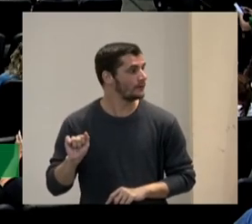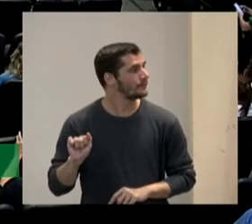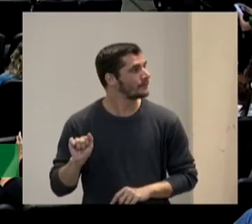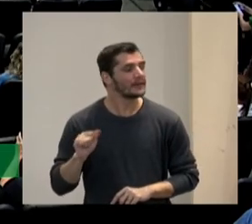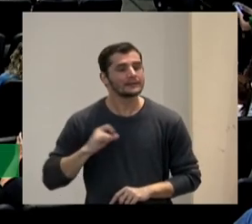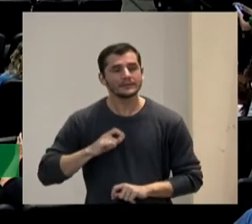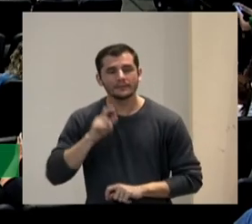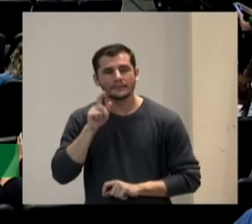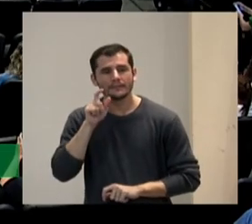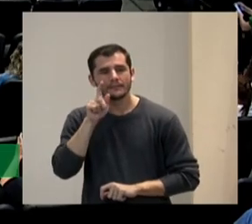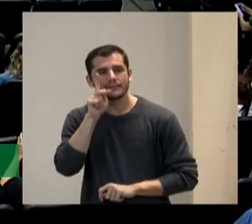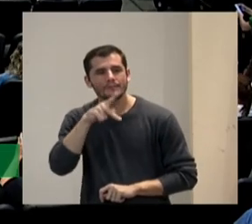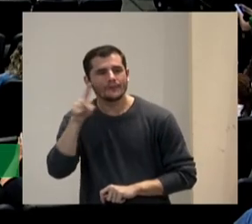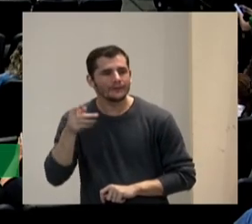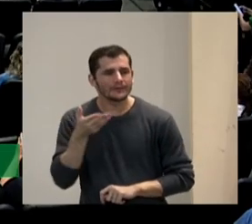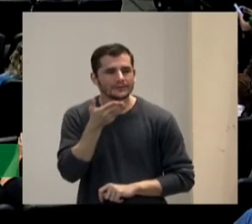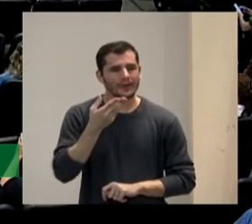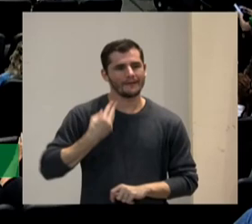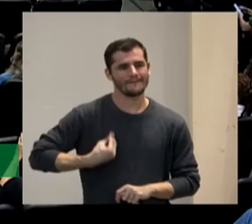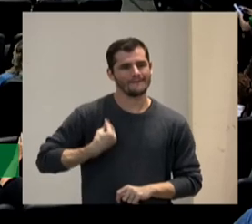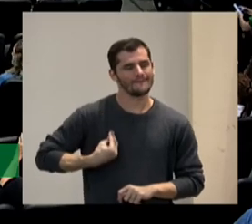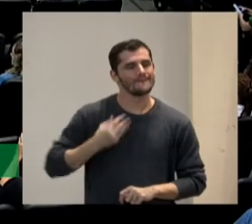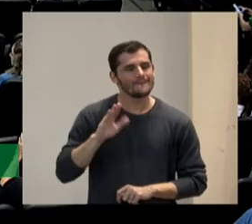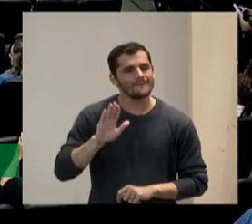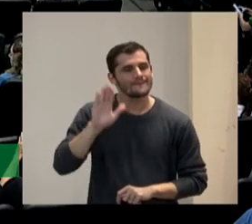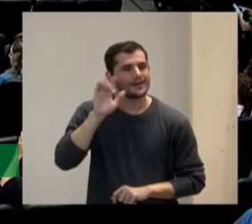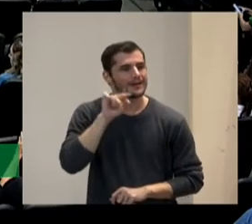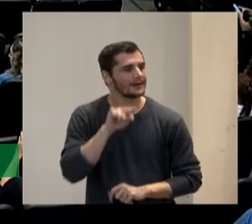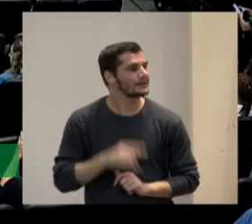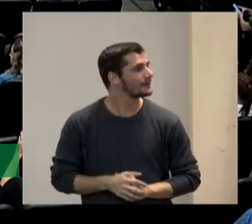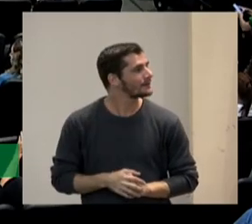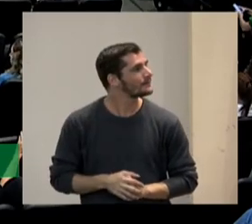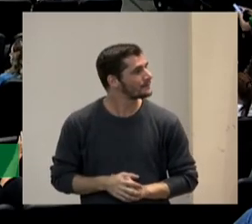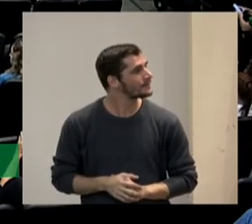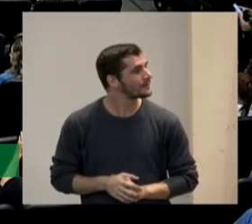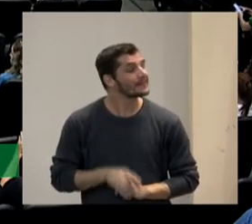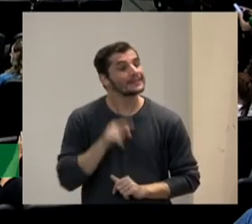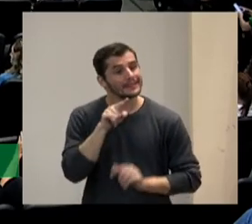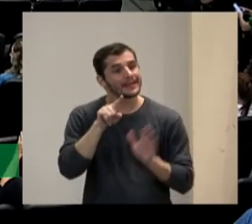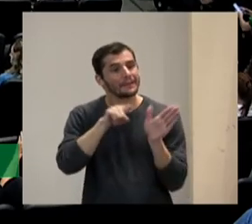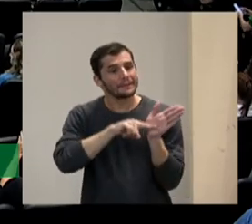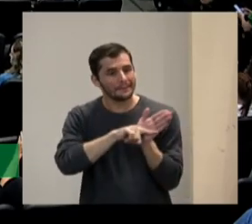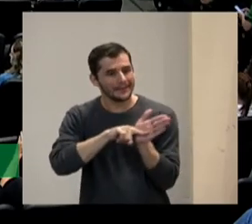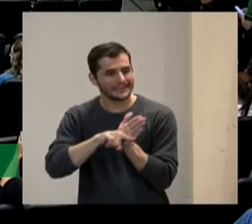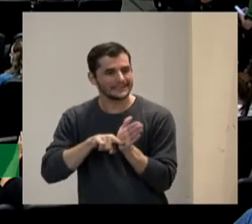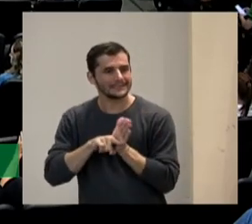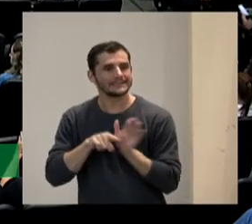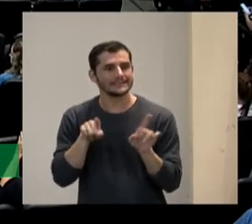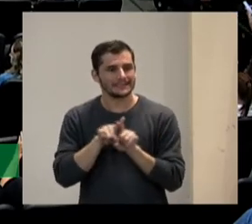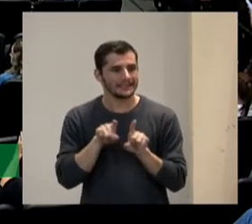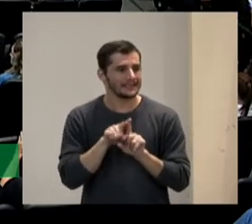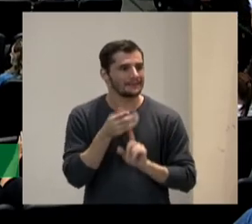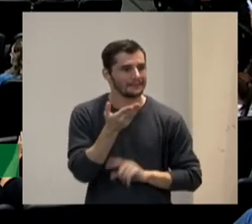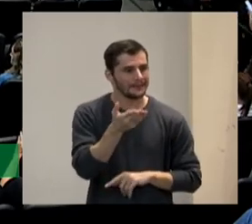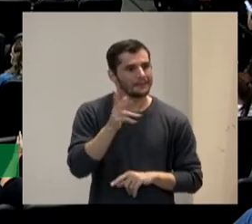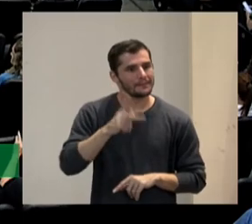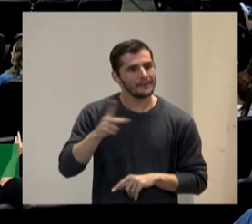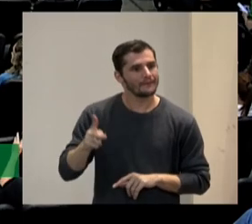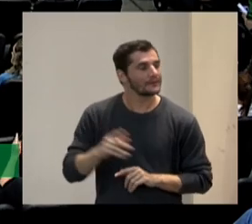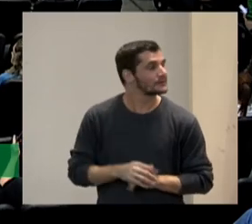não identifico onde está agora mesmo a professora Vox que também é uma pesquisadora está lá professora professora